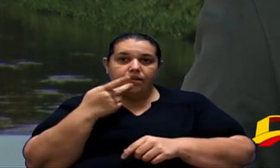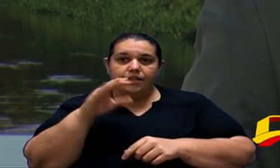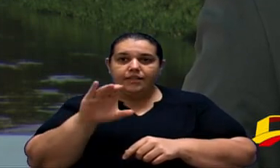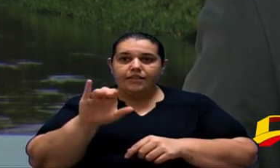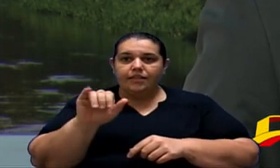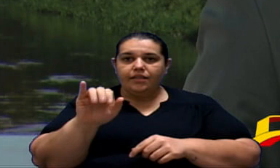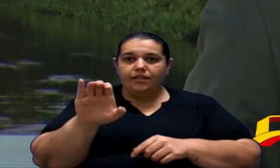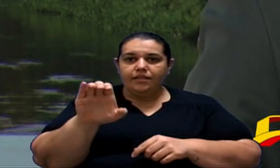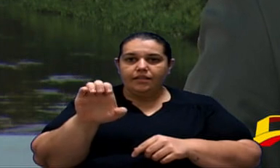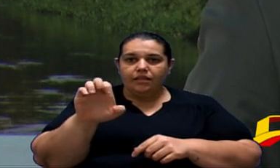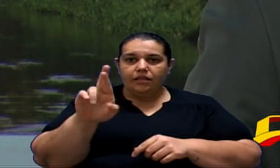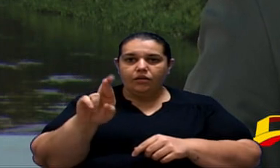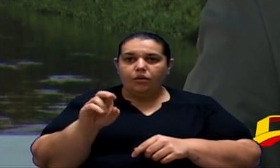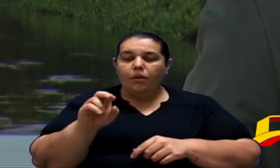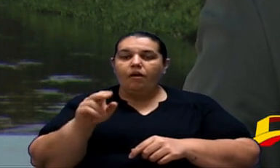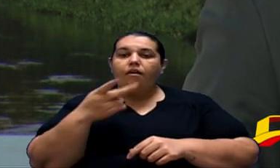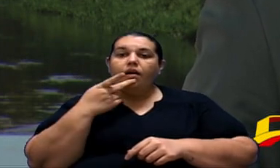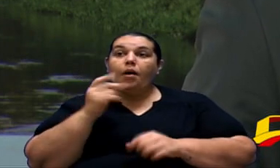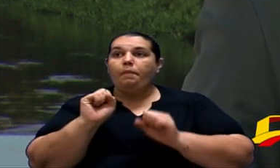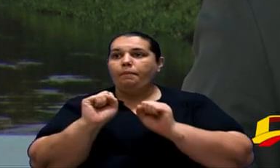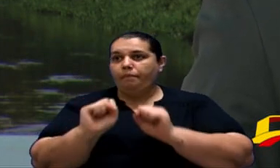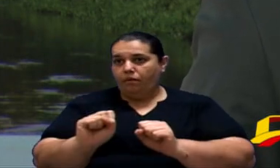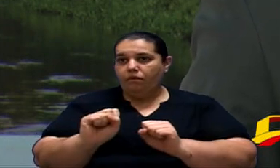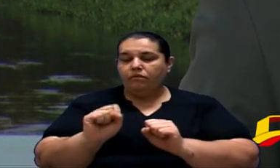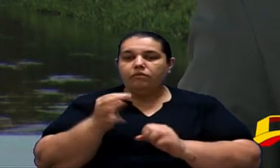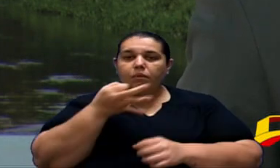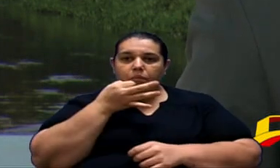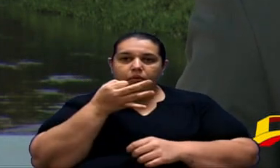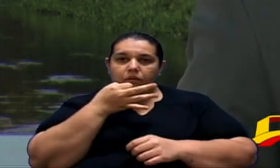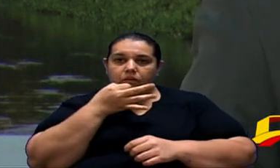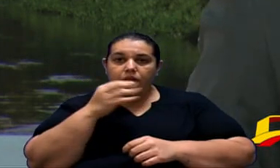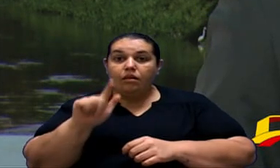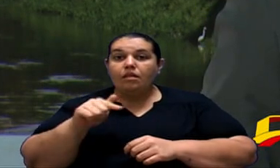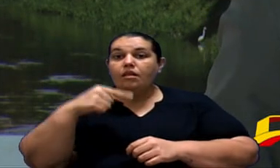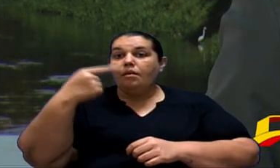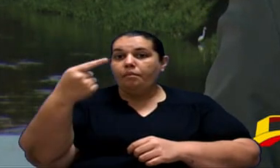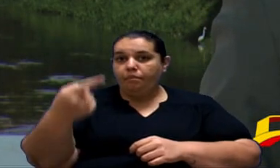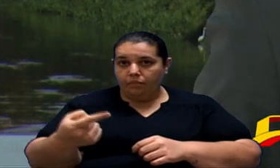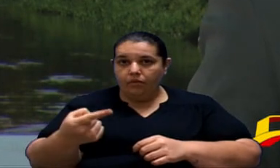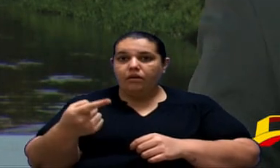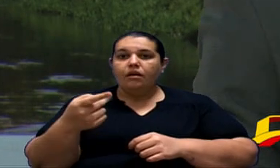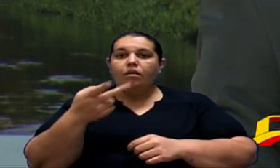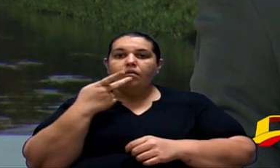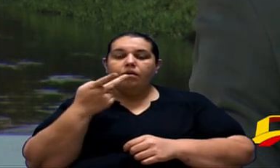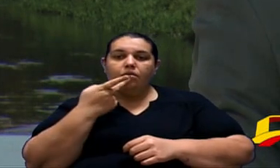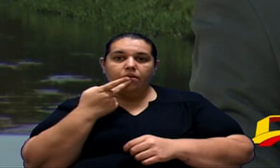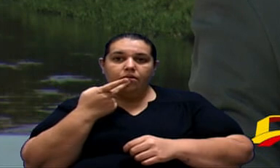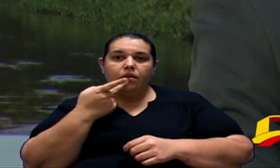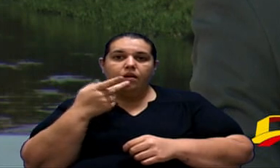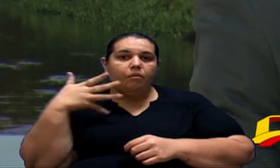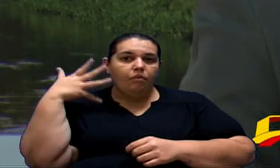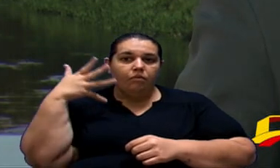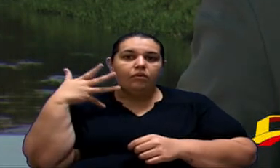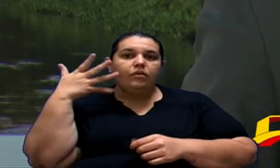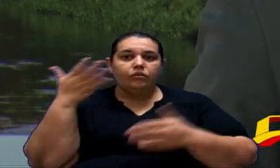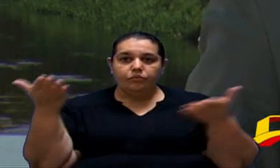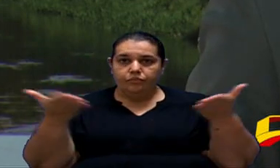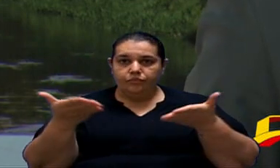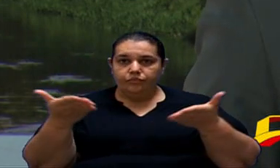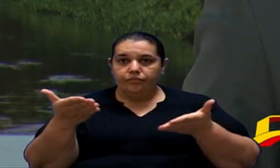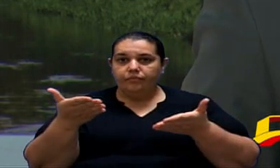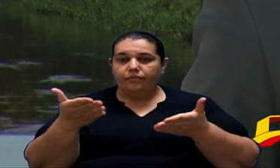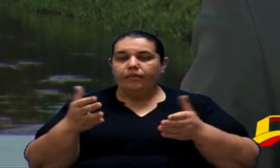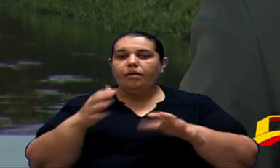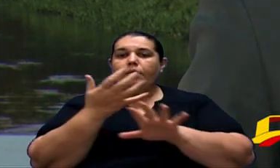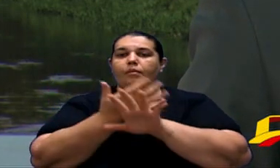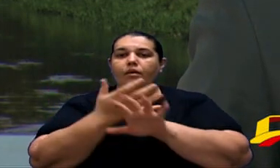João Conceder a palavra Que se dará logo após a fala Dos debatedores desta noite Você que